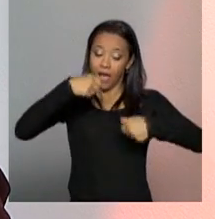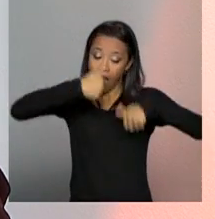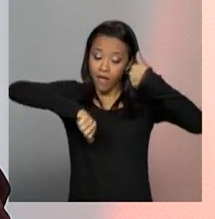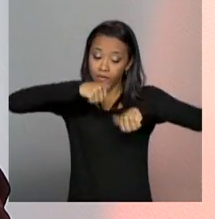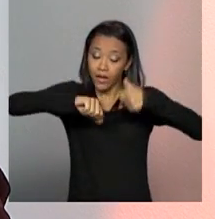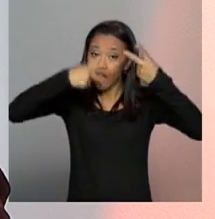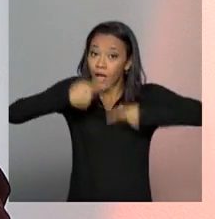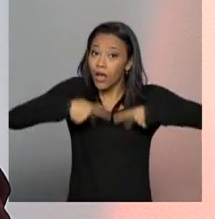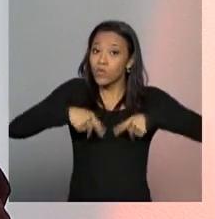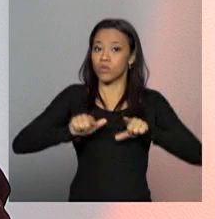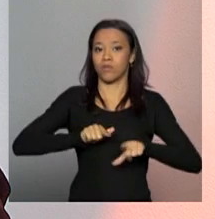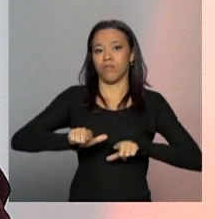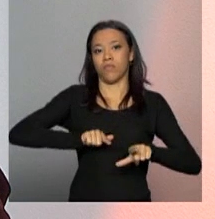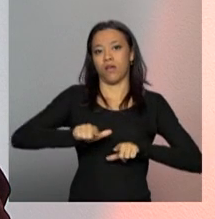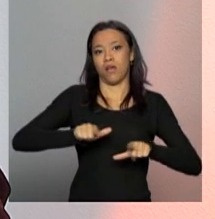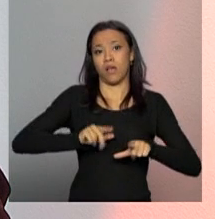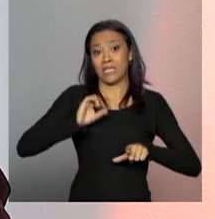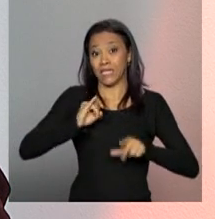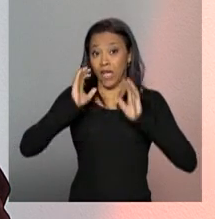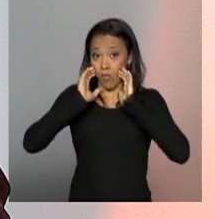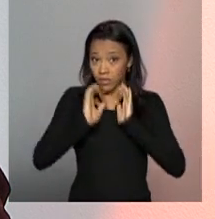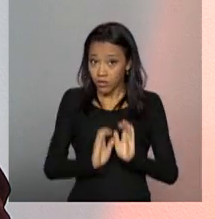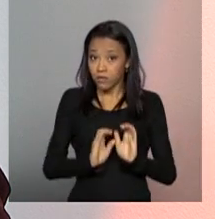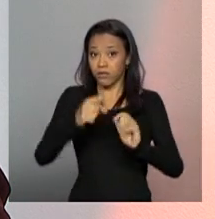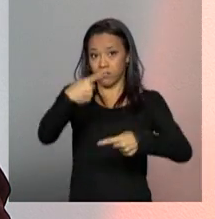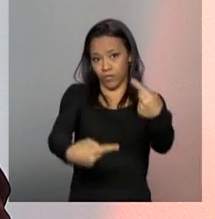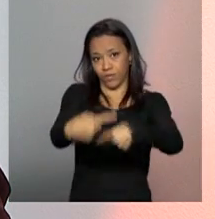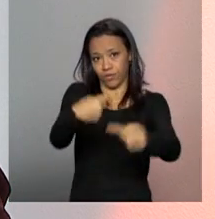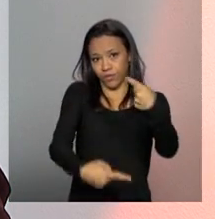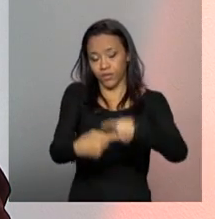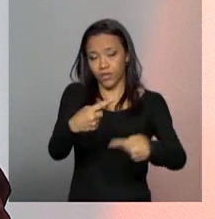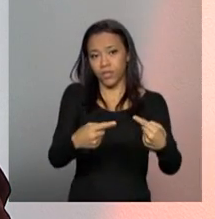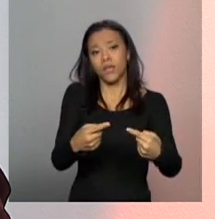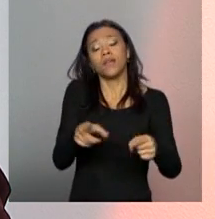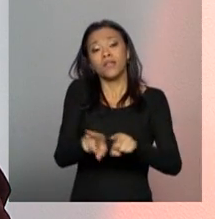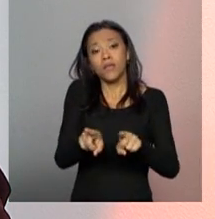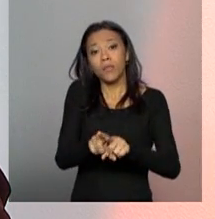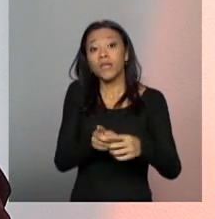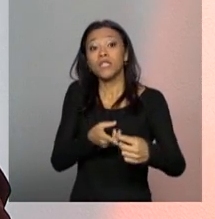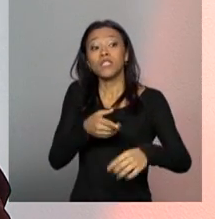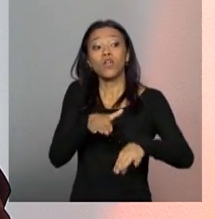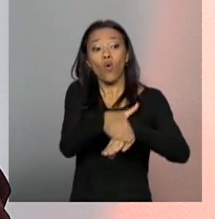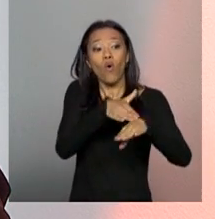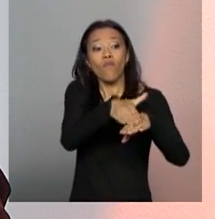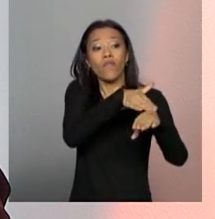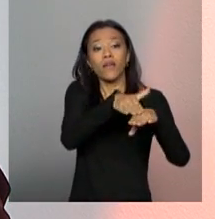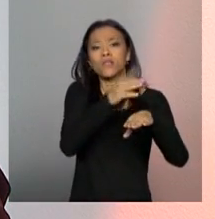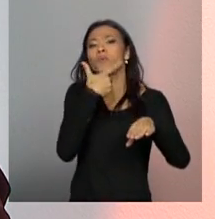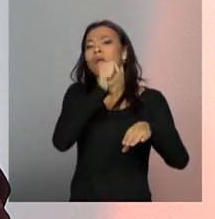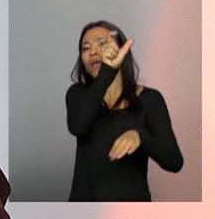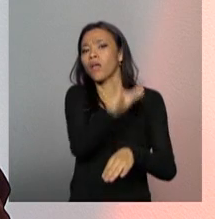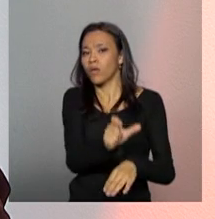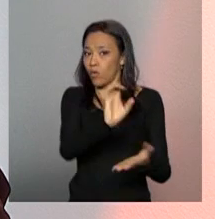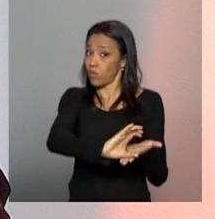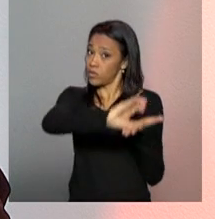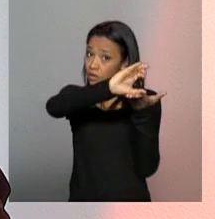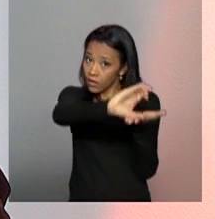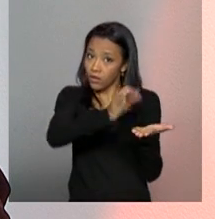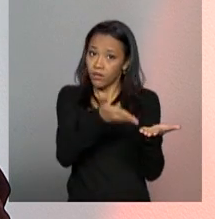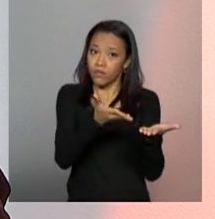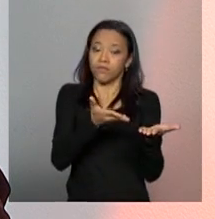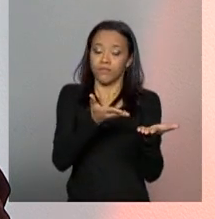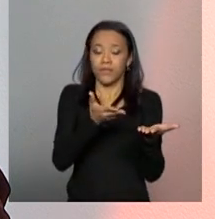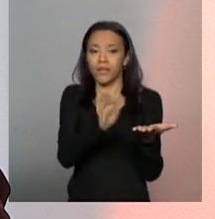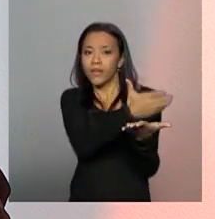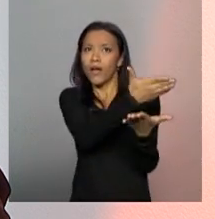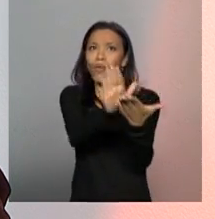incumbência, mas também fazer o diálogo com o controle social, com os conselhos. E isso em alguns